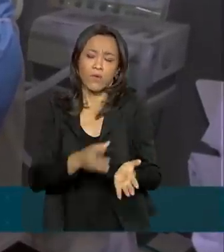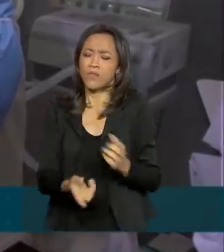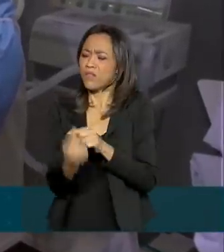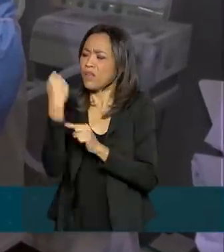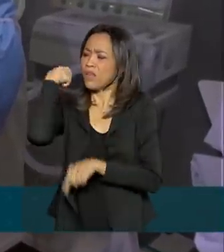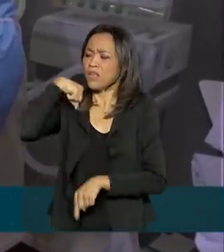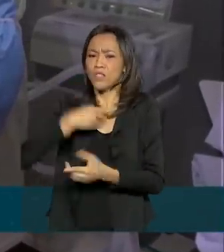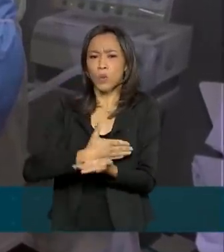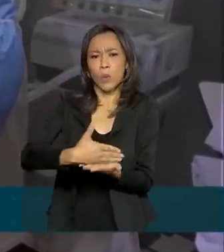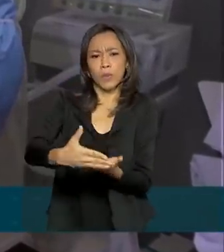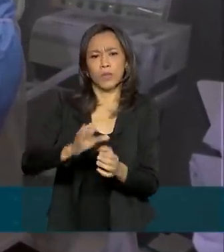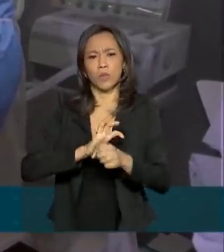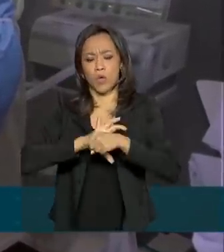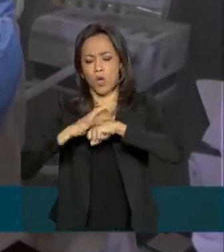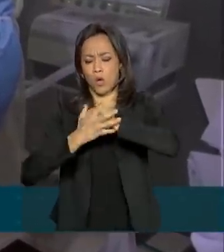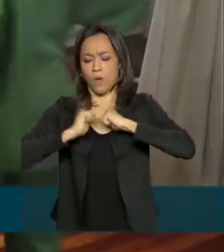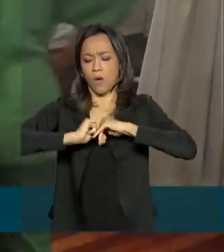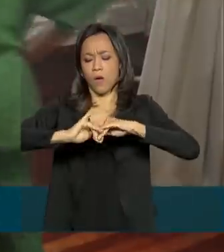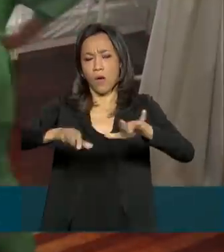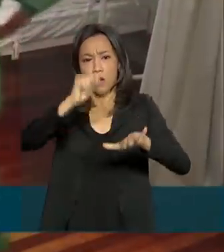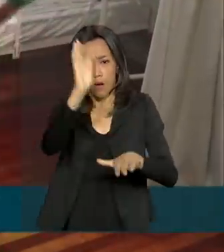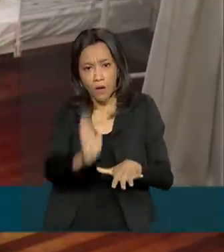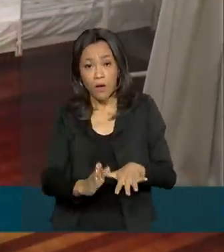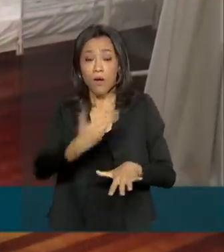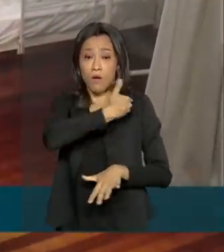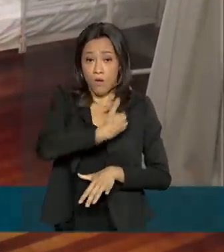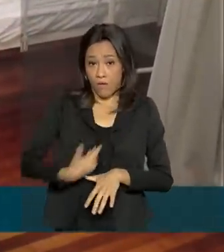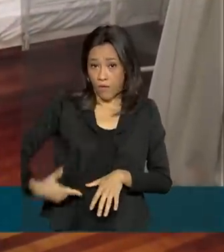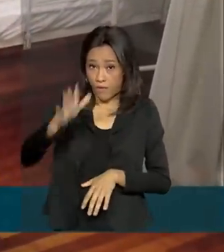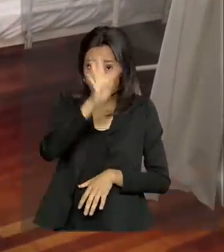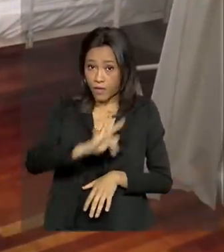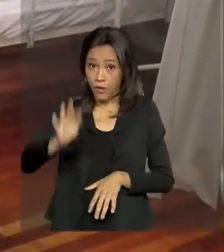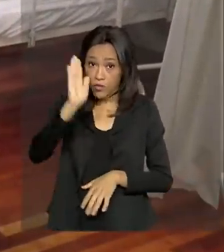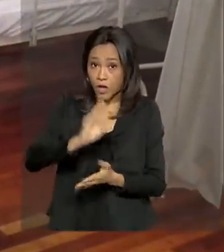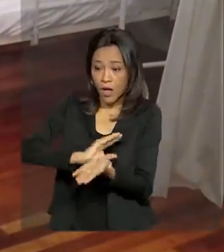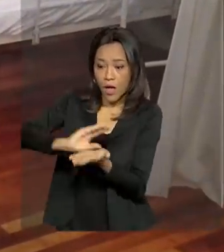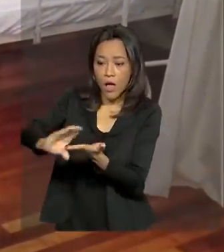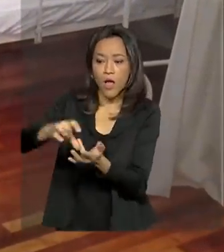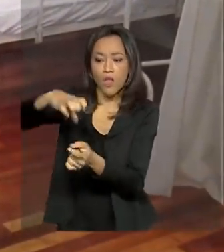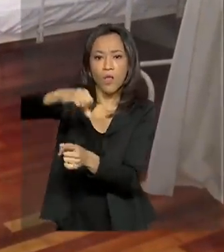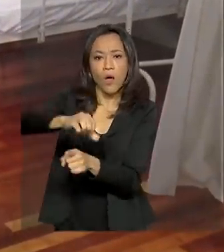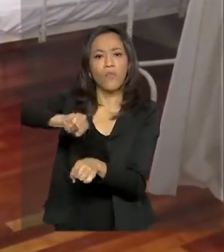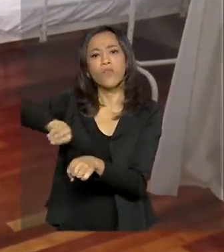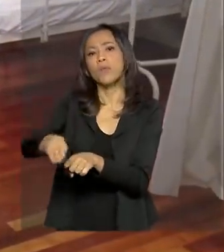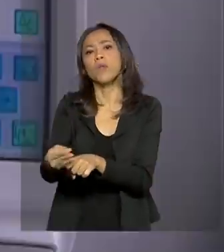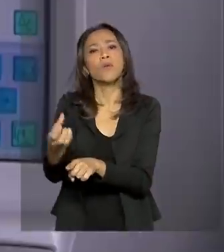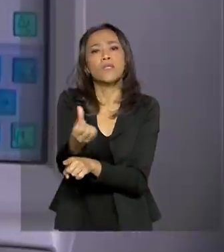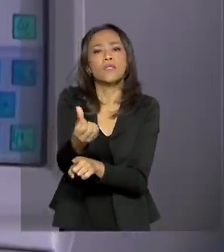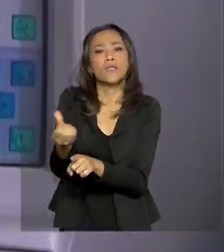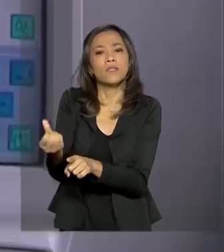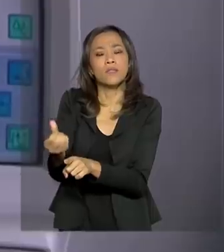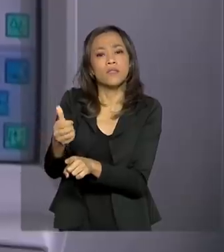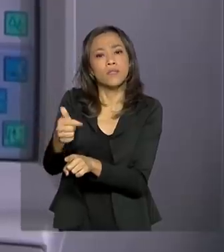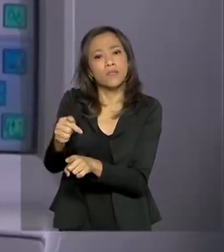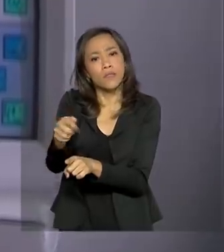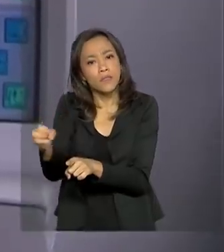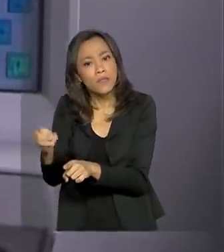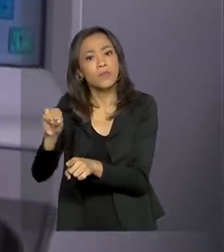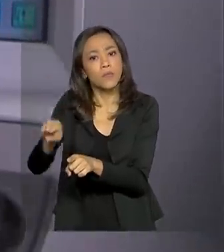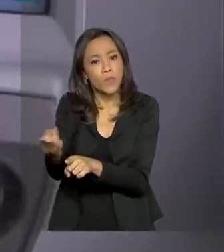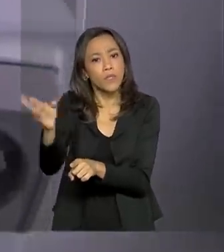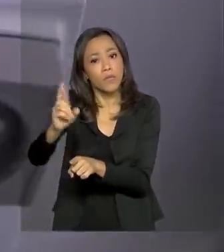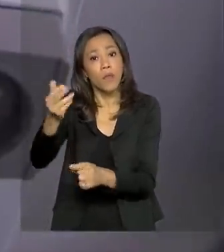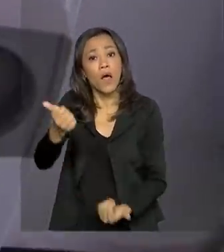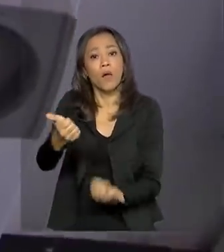começou no Brasil, o governo federal já repassou 9 bilhões e 700 milhões de reais para ajudar estados e